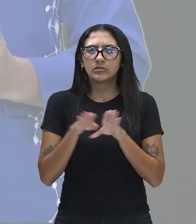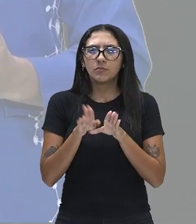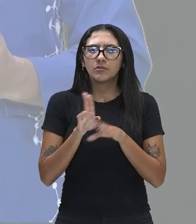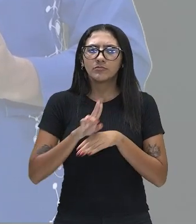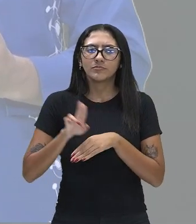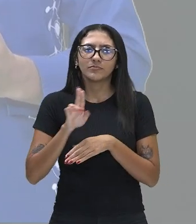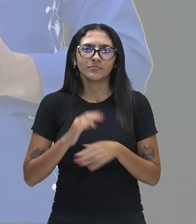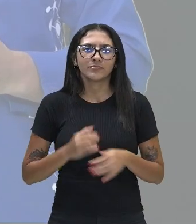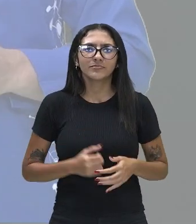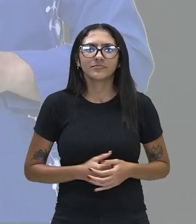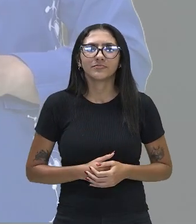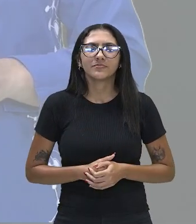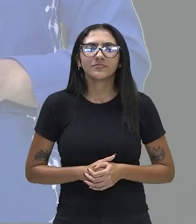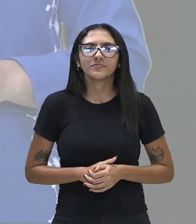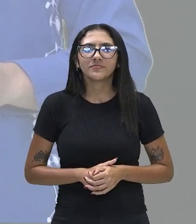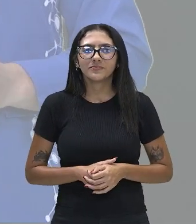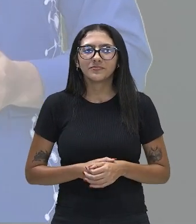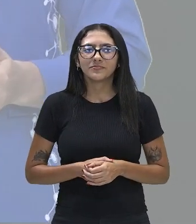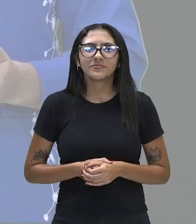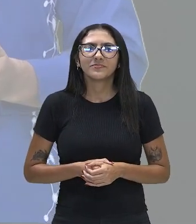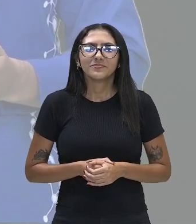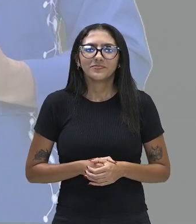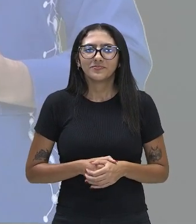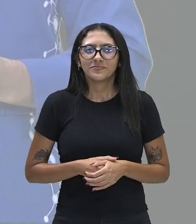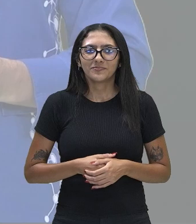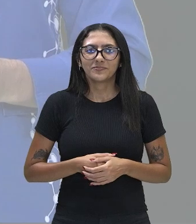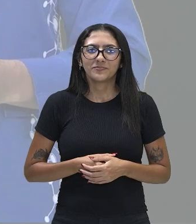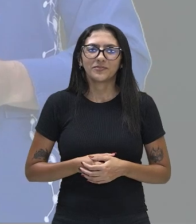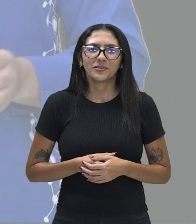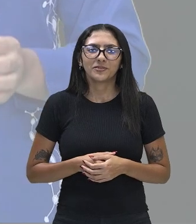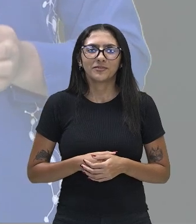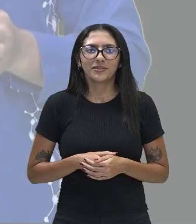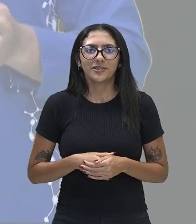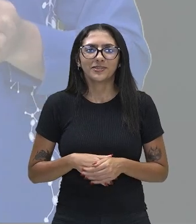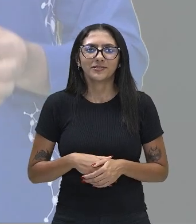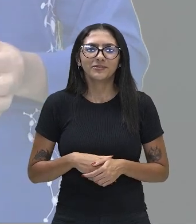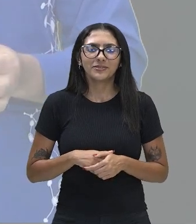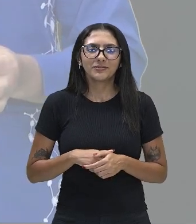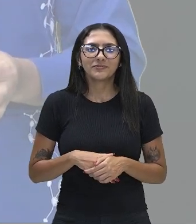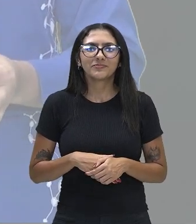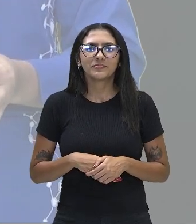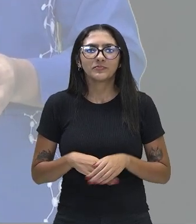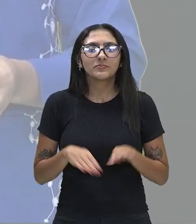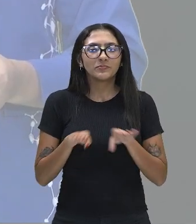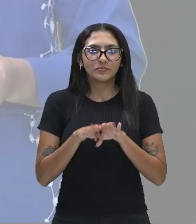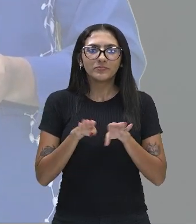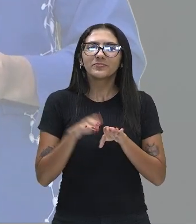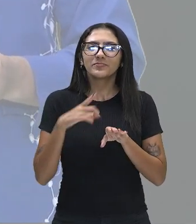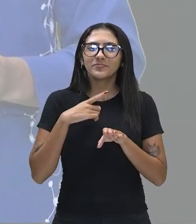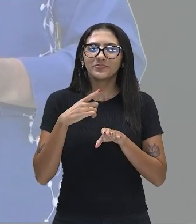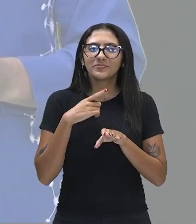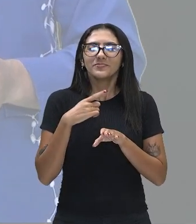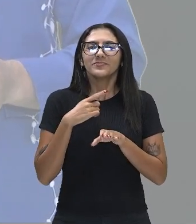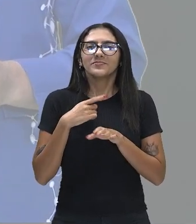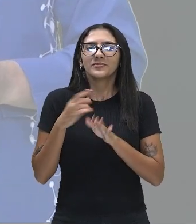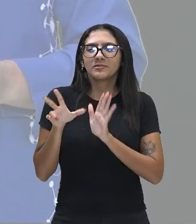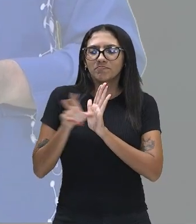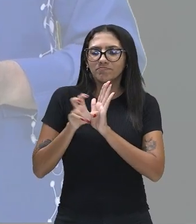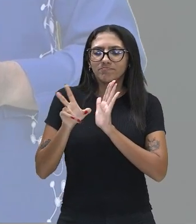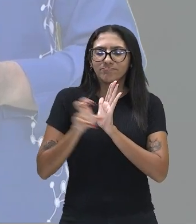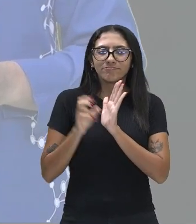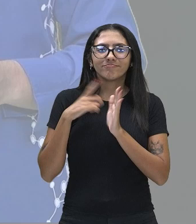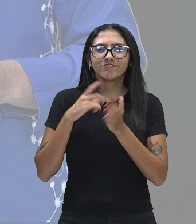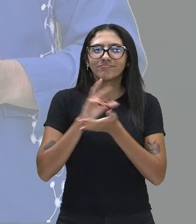nossa pele, certo? Esses receptores, eles enviam sinais ao cérebro através de diferentes